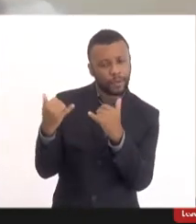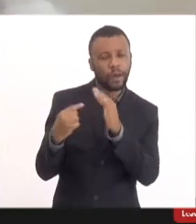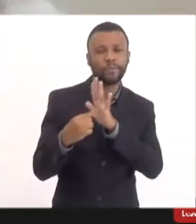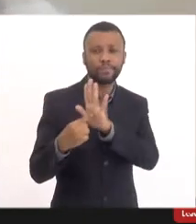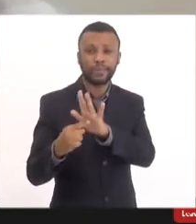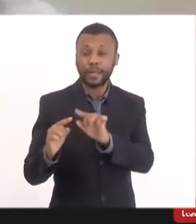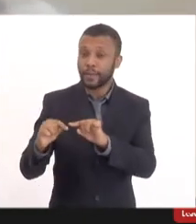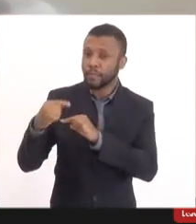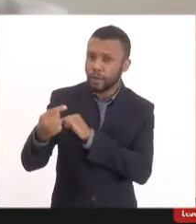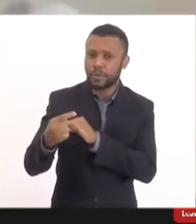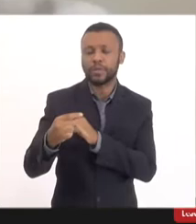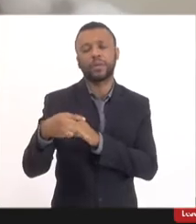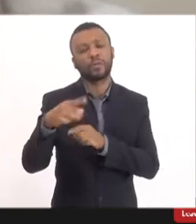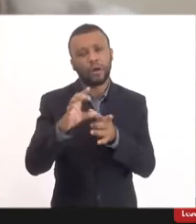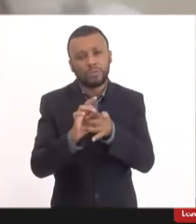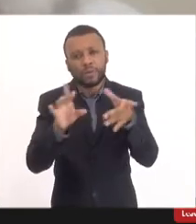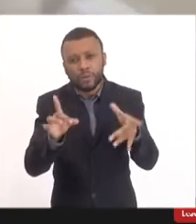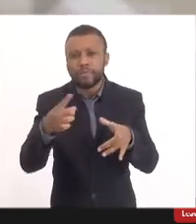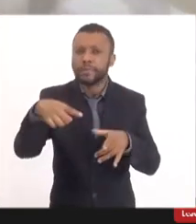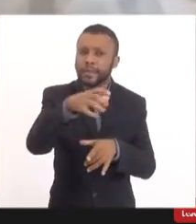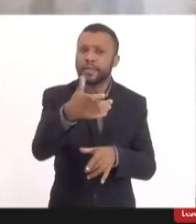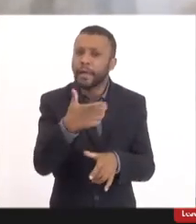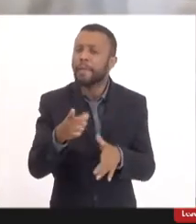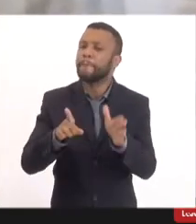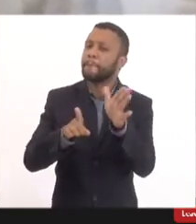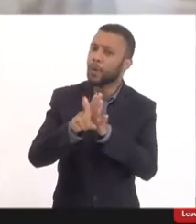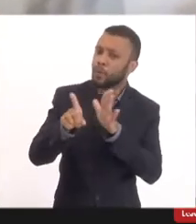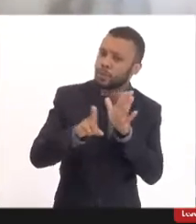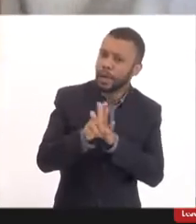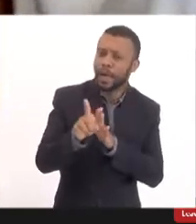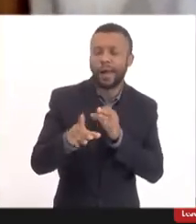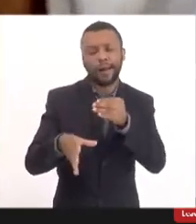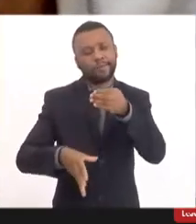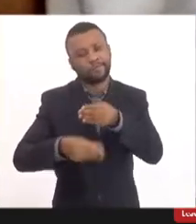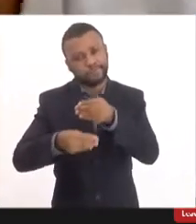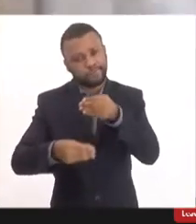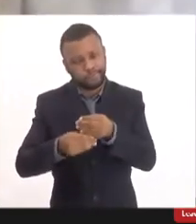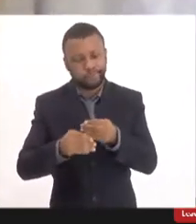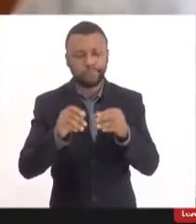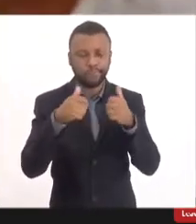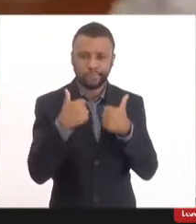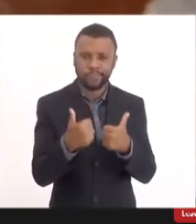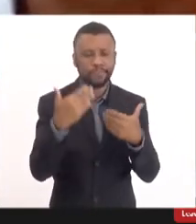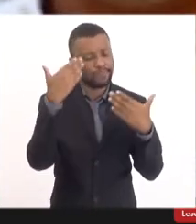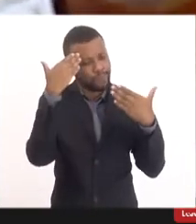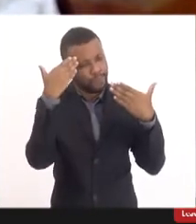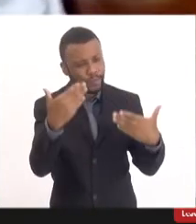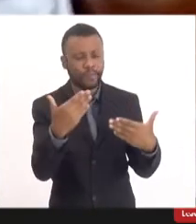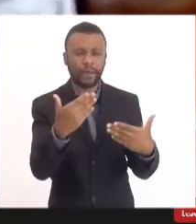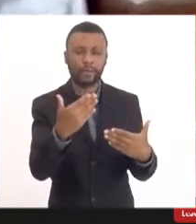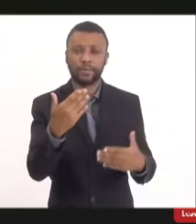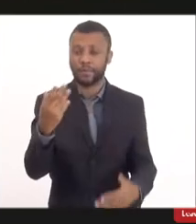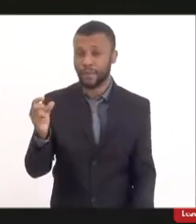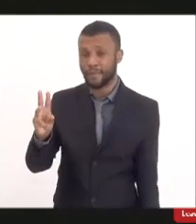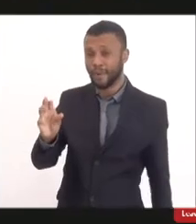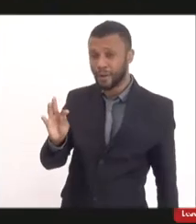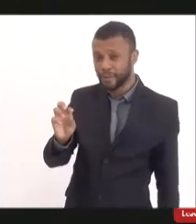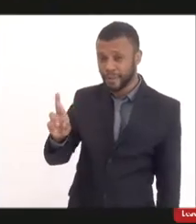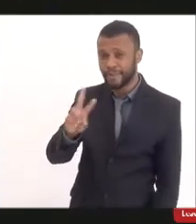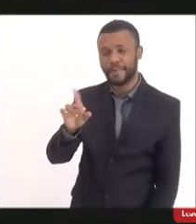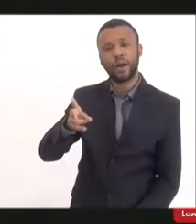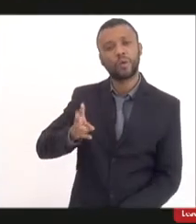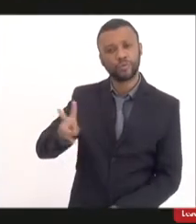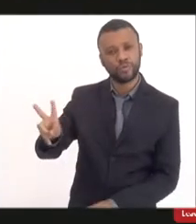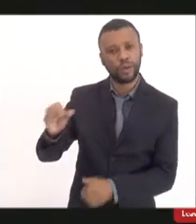necessário, resposta da Secretaria de Estado do Estado. Muito obrigado. O Walter vai continuar aqui. Obrigada. Bom dia a todos